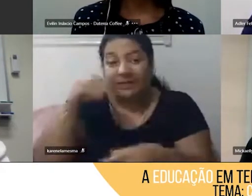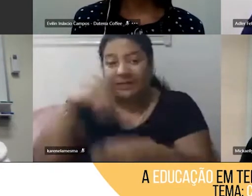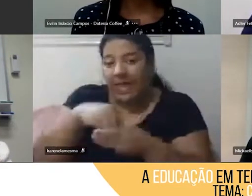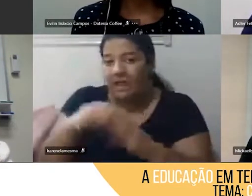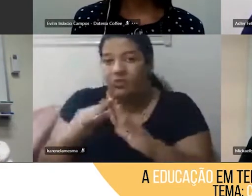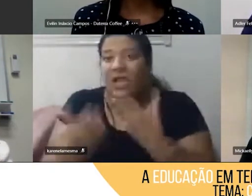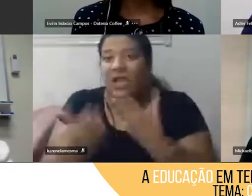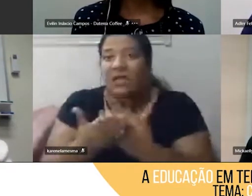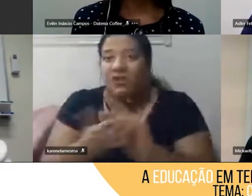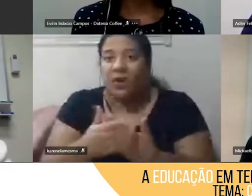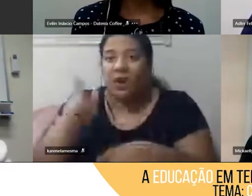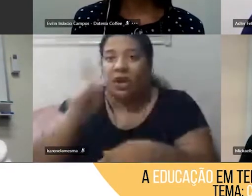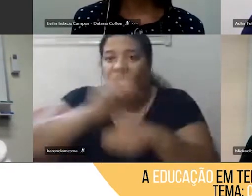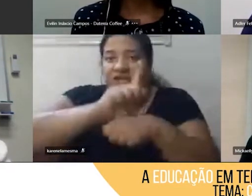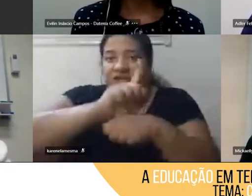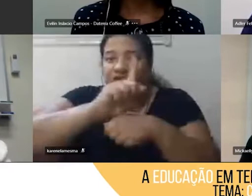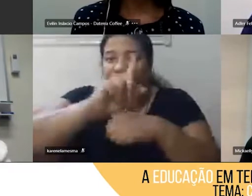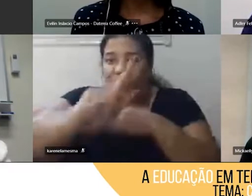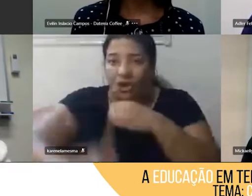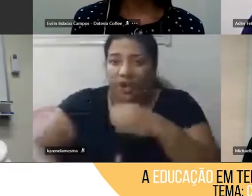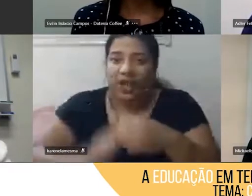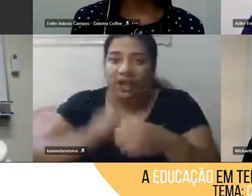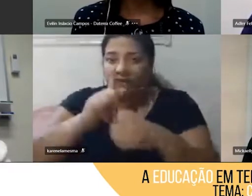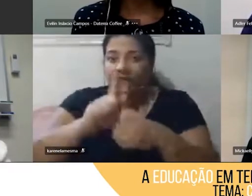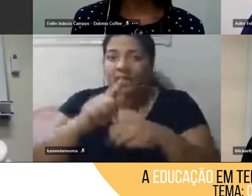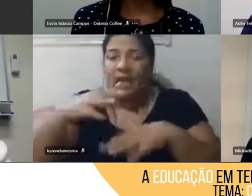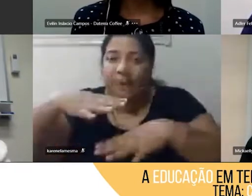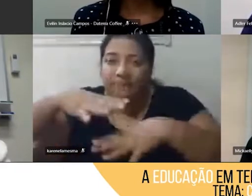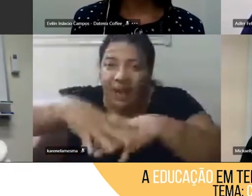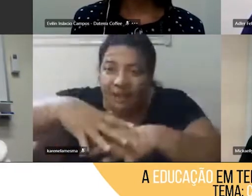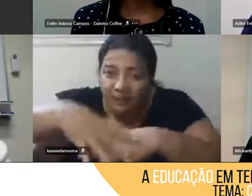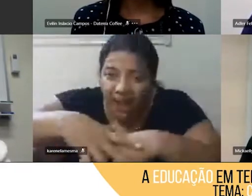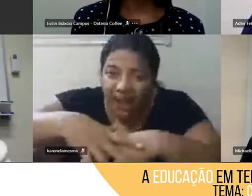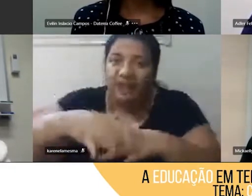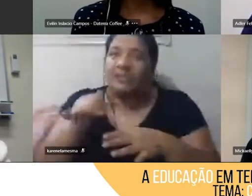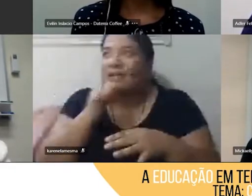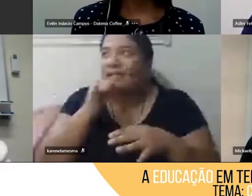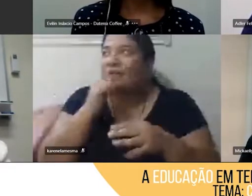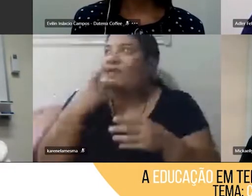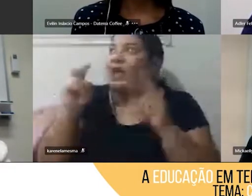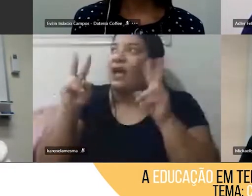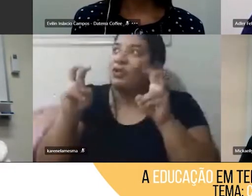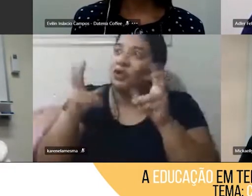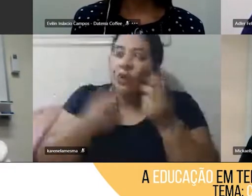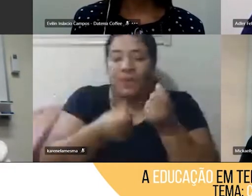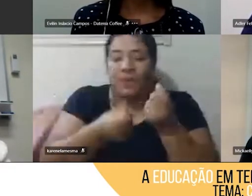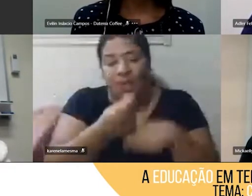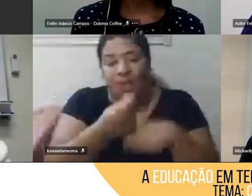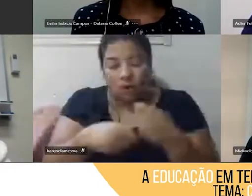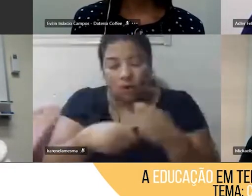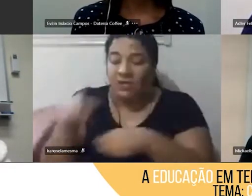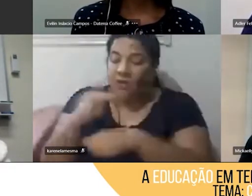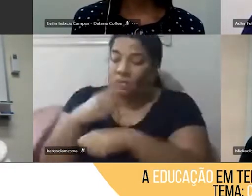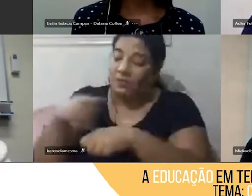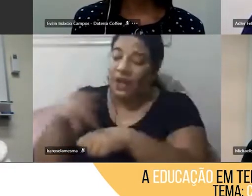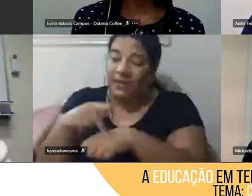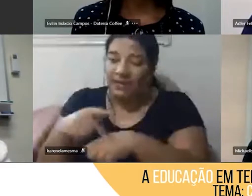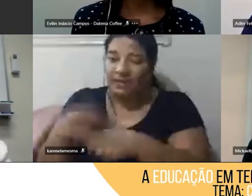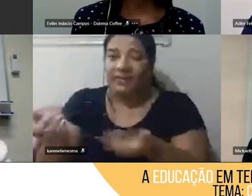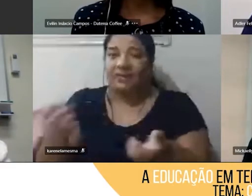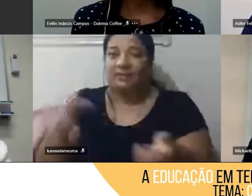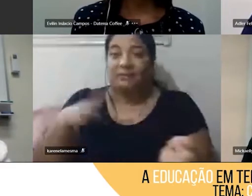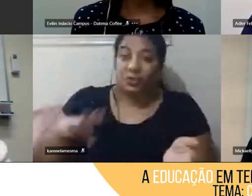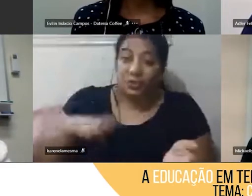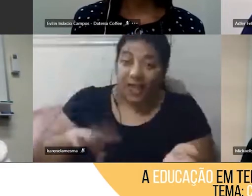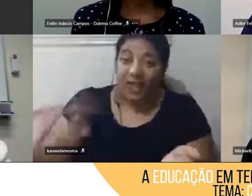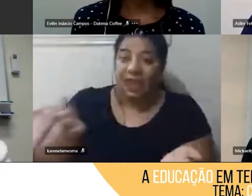geografia, matemática, já que a gente tem que falar da economia de um país. Então, envolver a matemática, envolver o português, a história. Então, como a gente